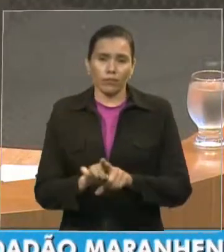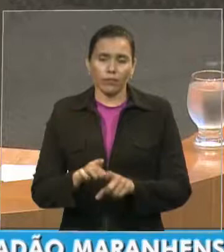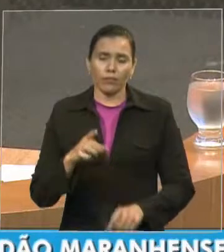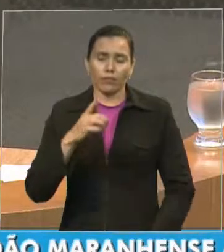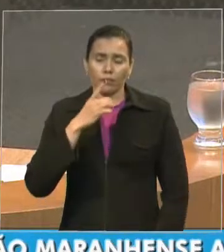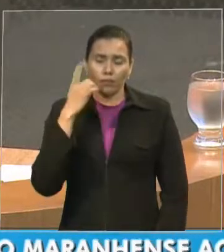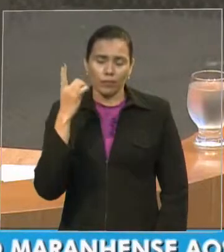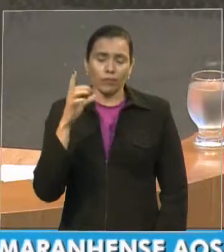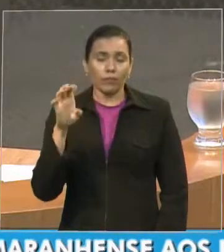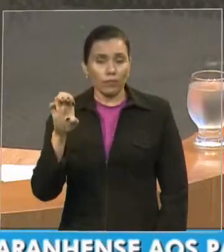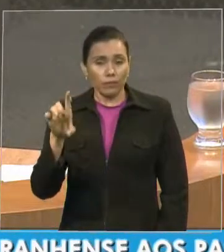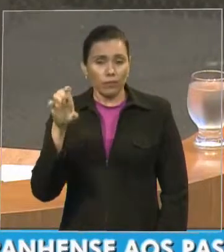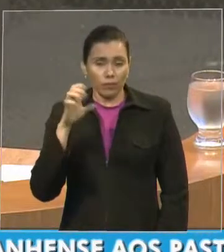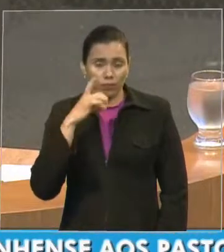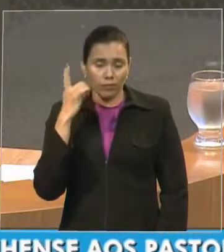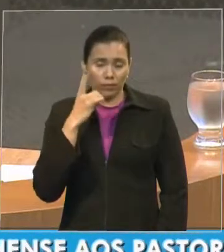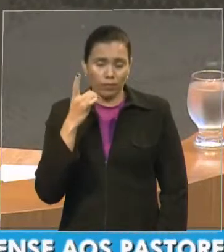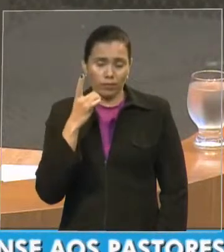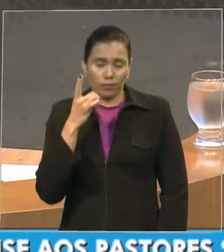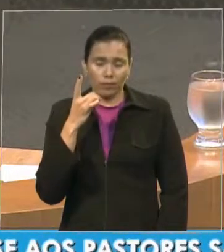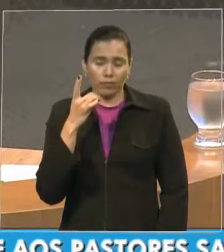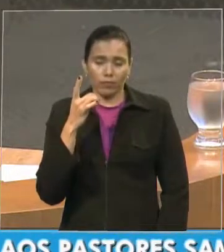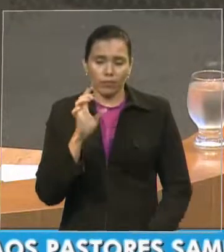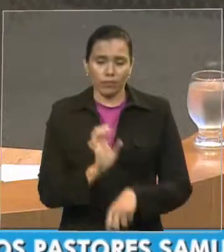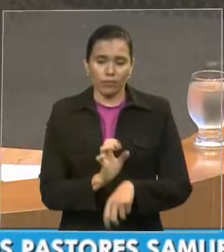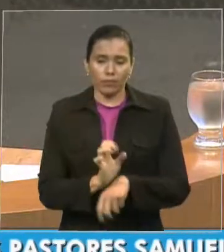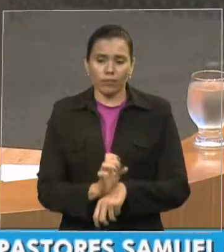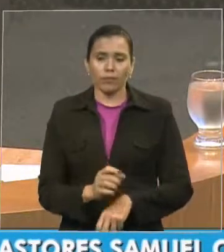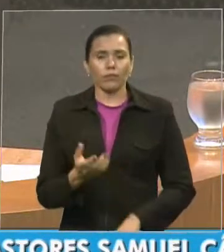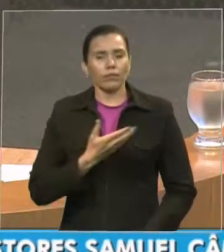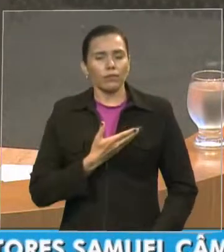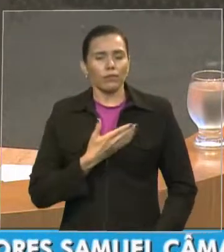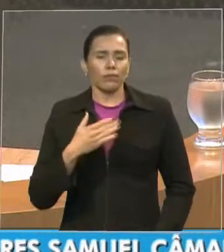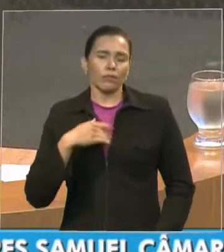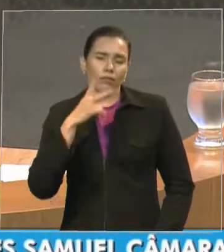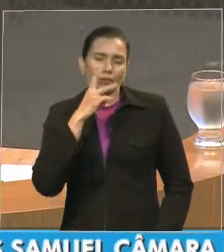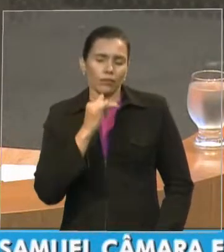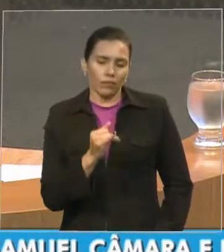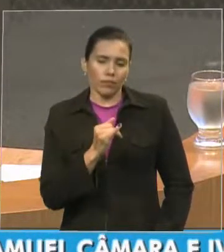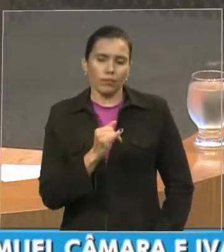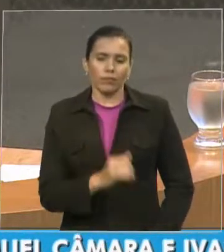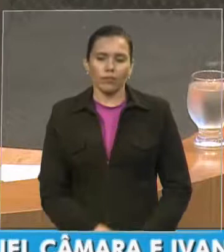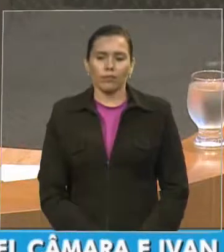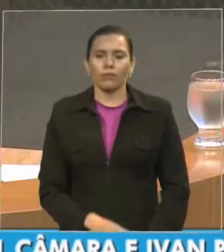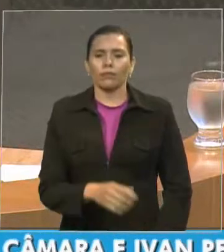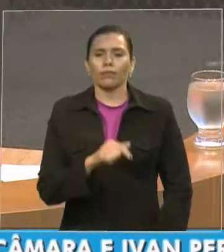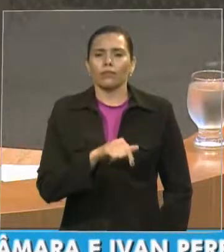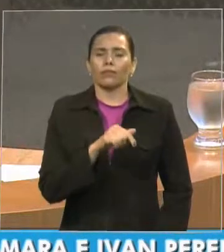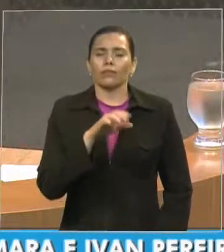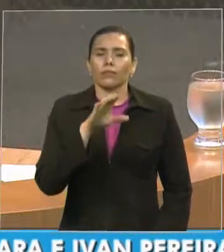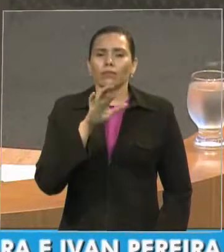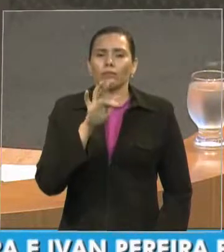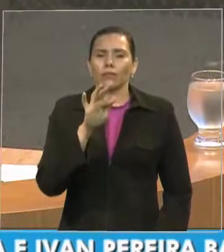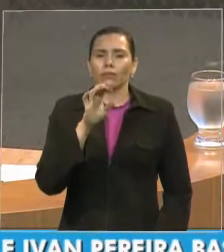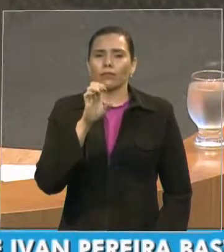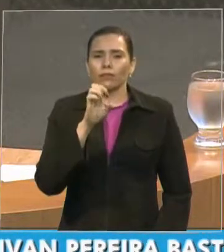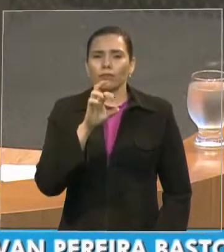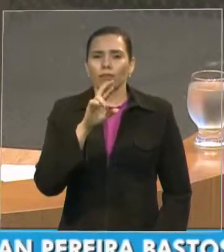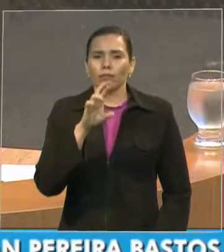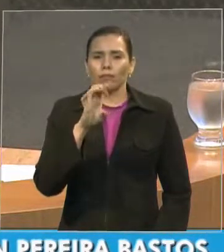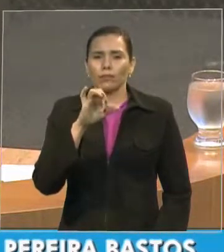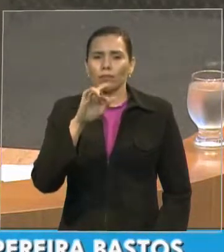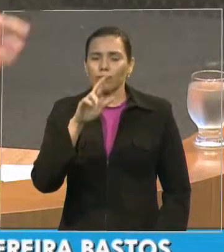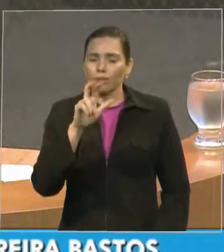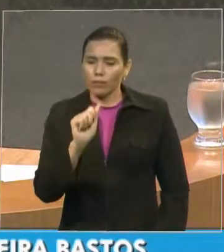deputado Costa Ferreira que não está presente aqui nesta ocasião por um motivo de força maior mas ele